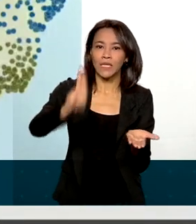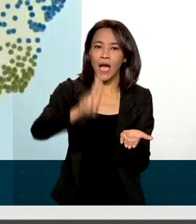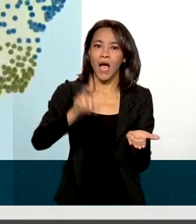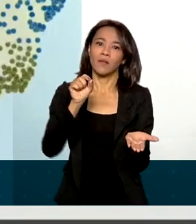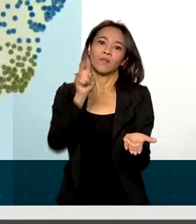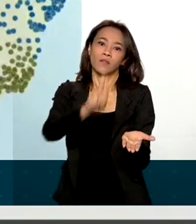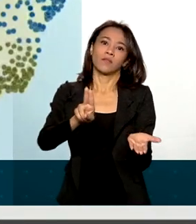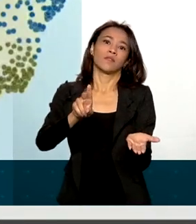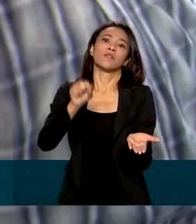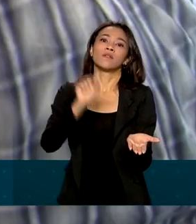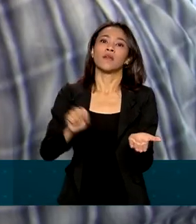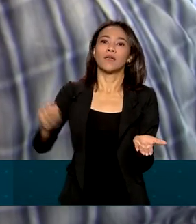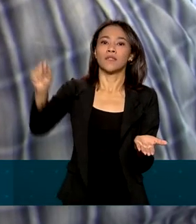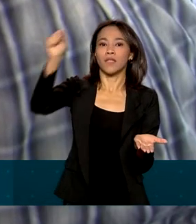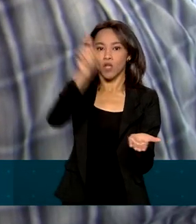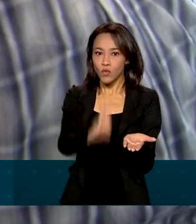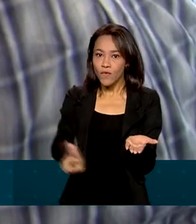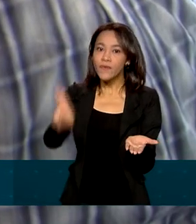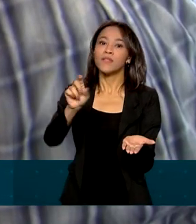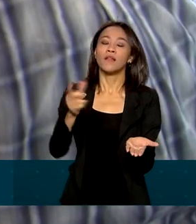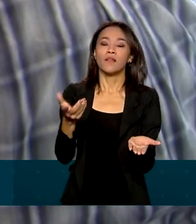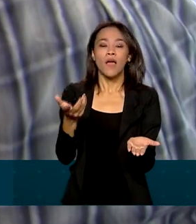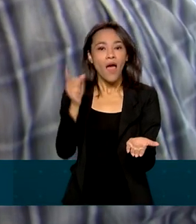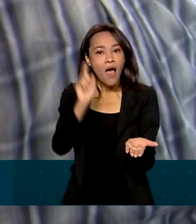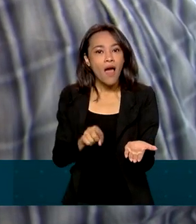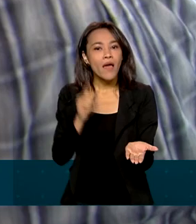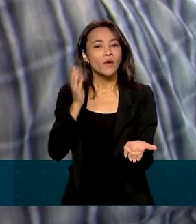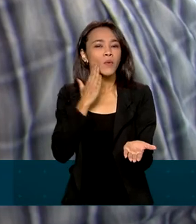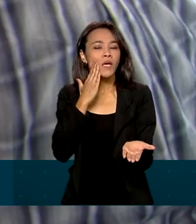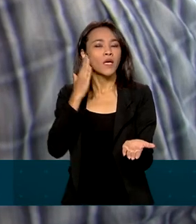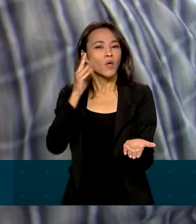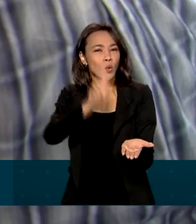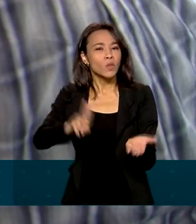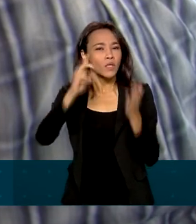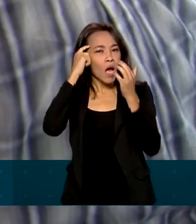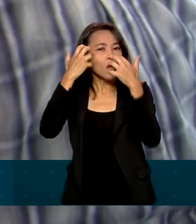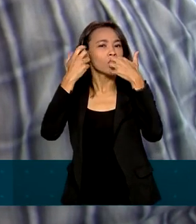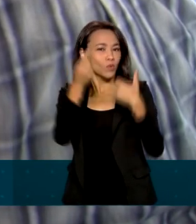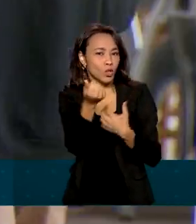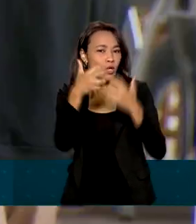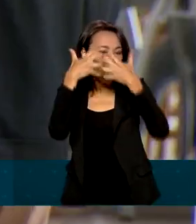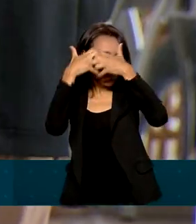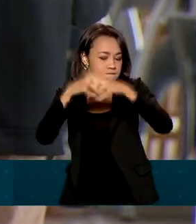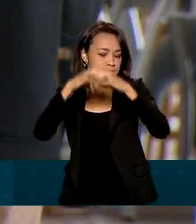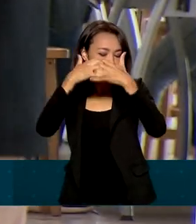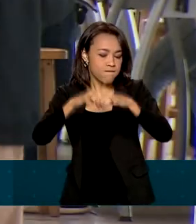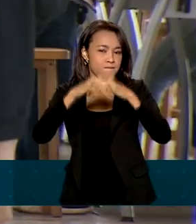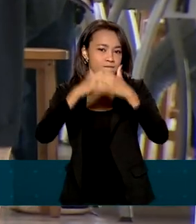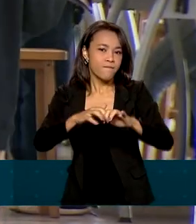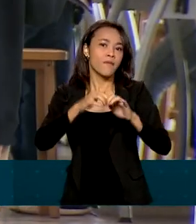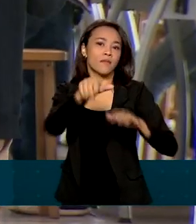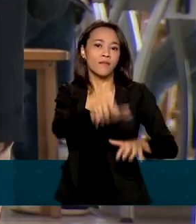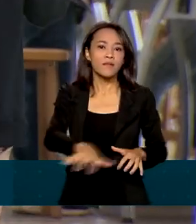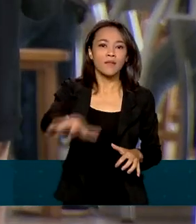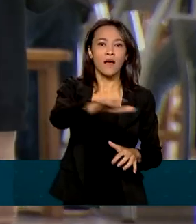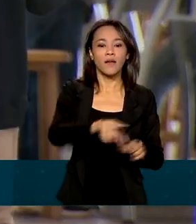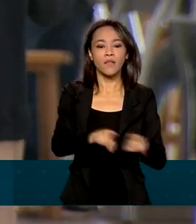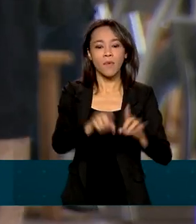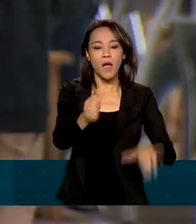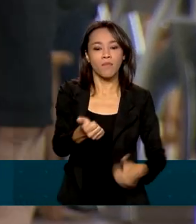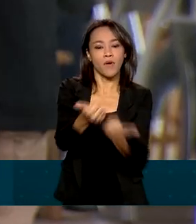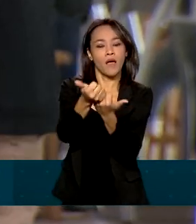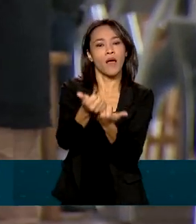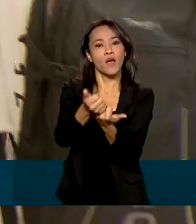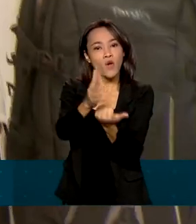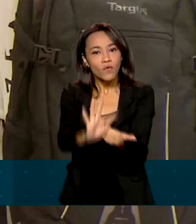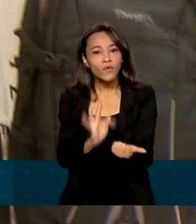ensino superior no país. Uma forma de racionalizar cursos de suporte para investimentos em iniciativas